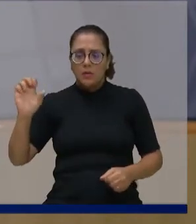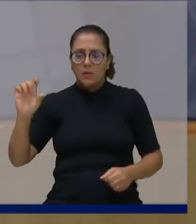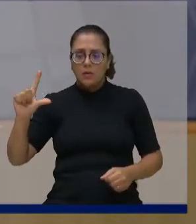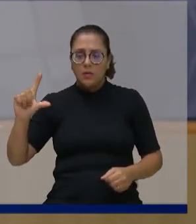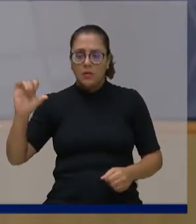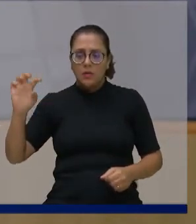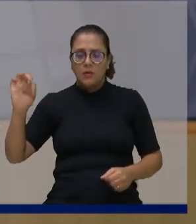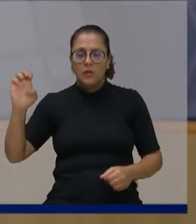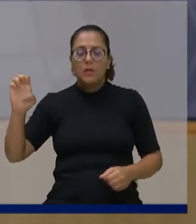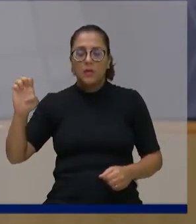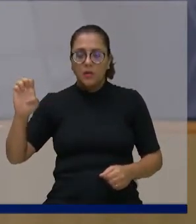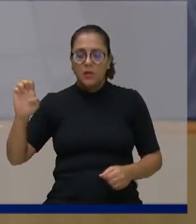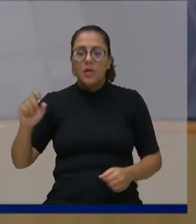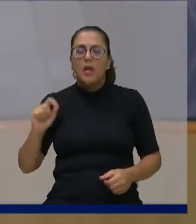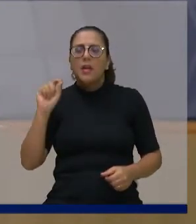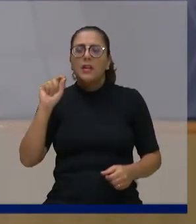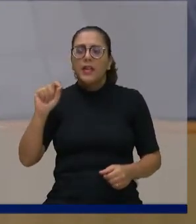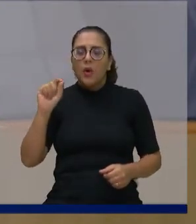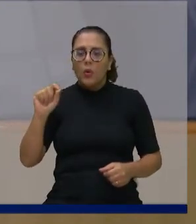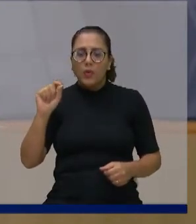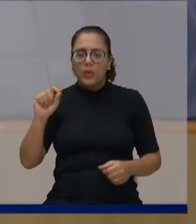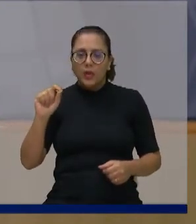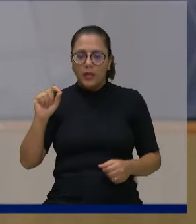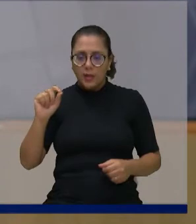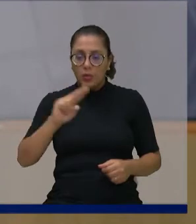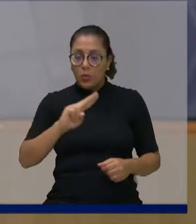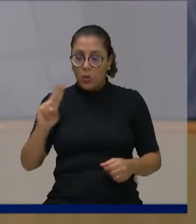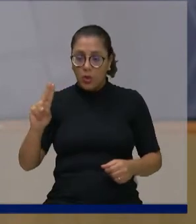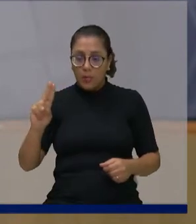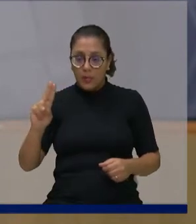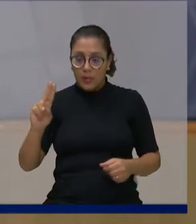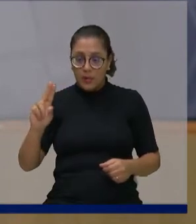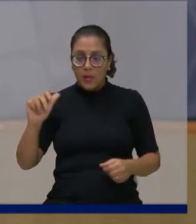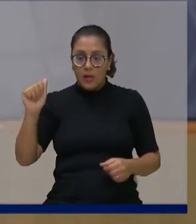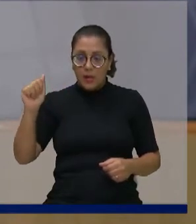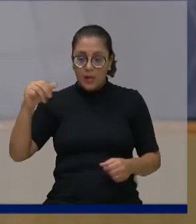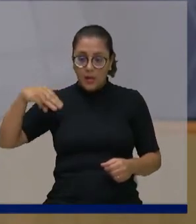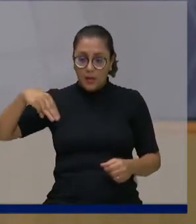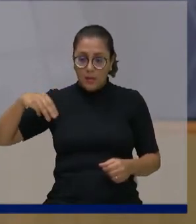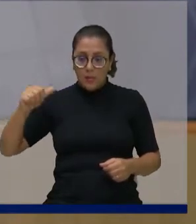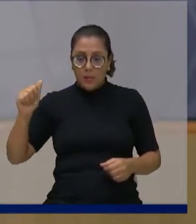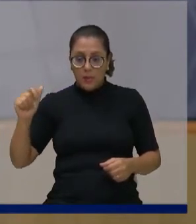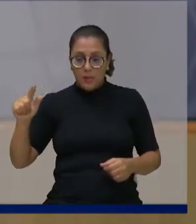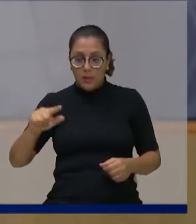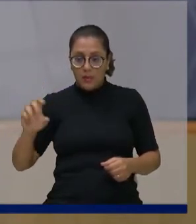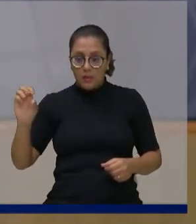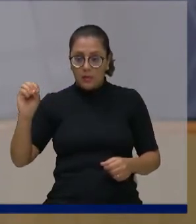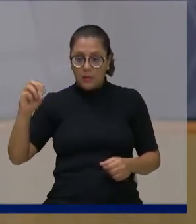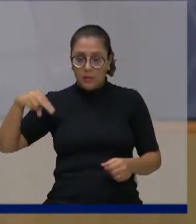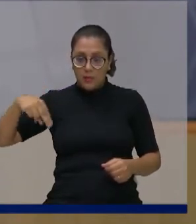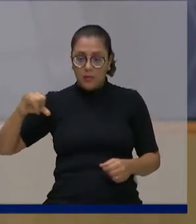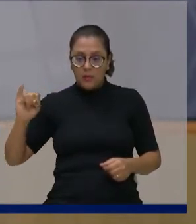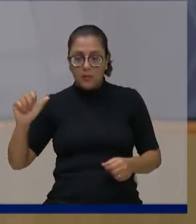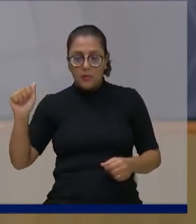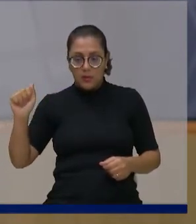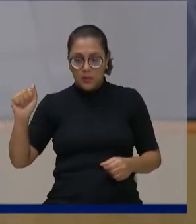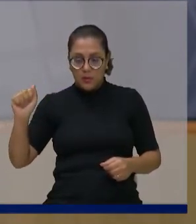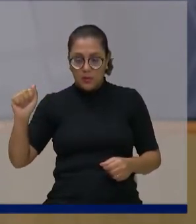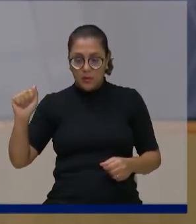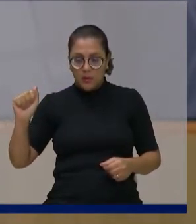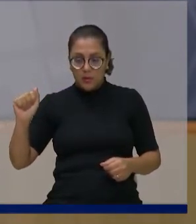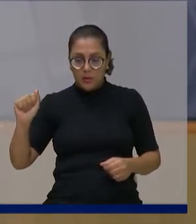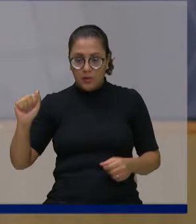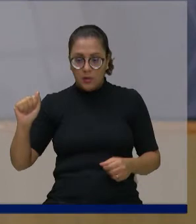que é o satélite Amazônia 1, que chama, desenvolvido pelo IPE de São José,